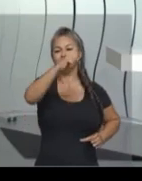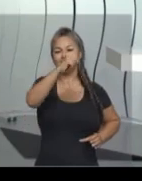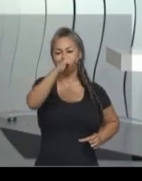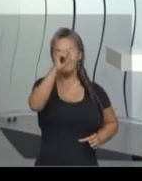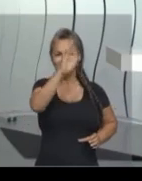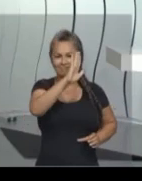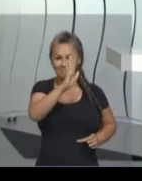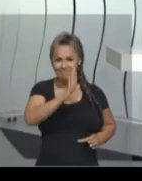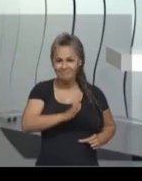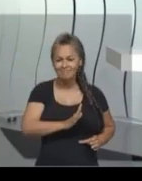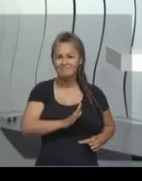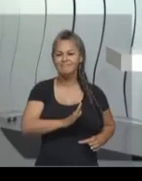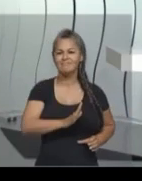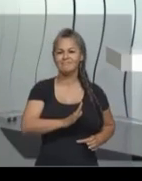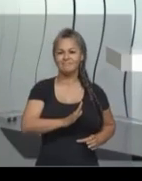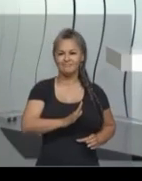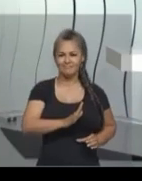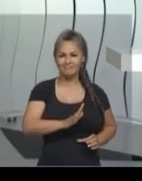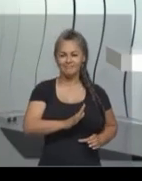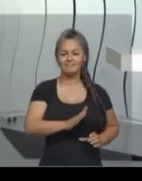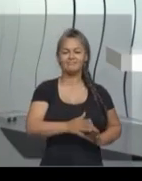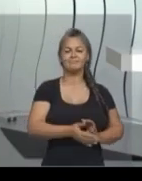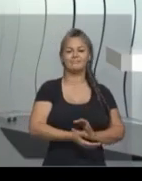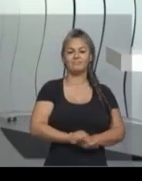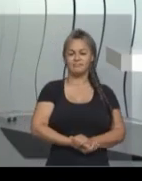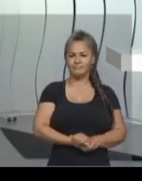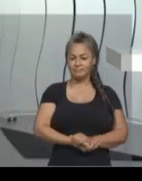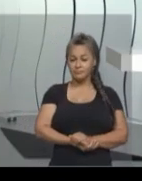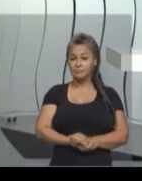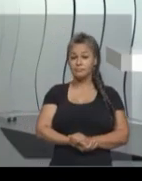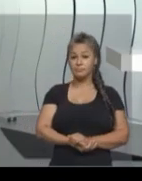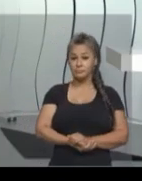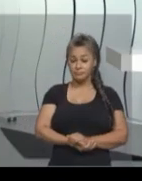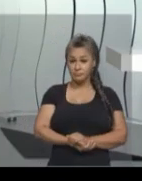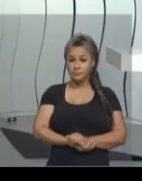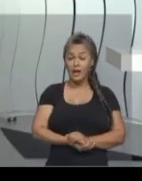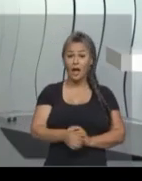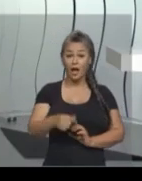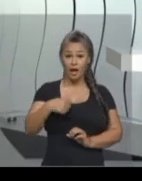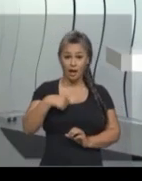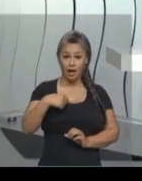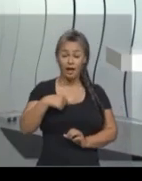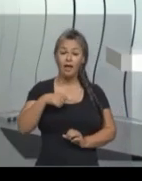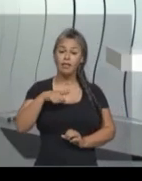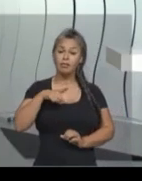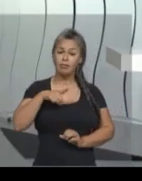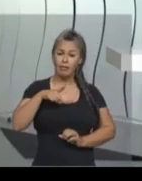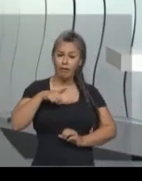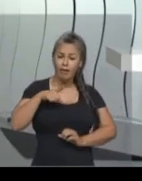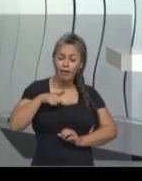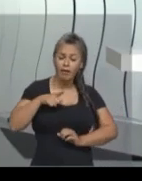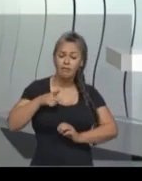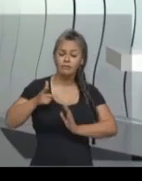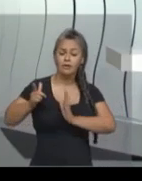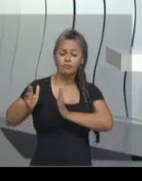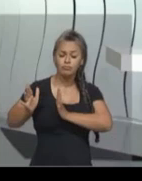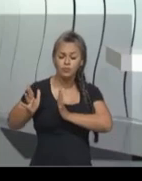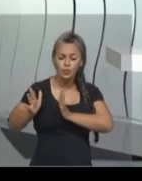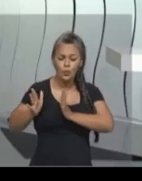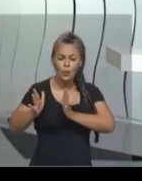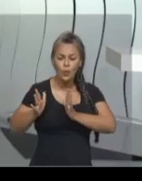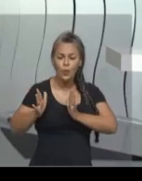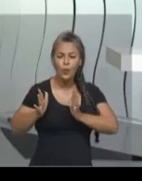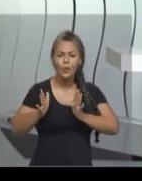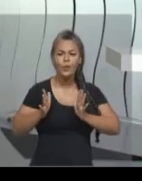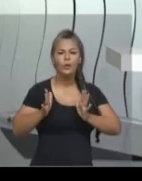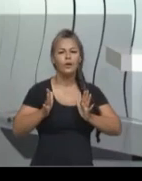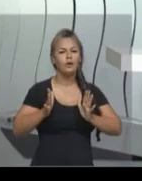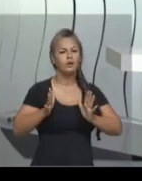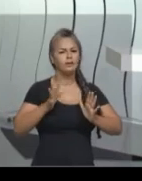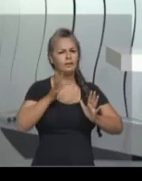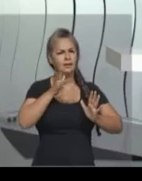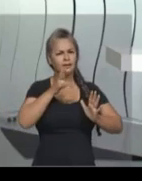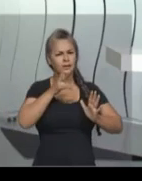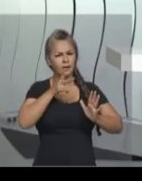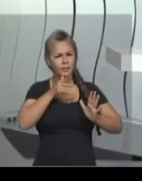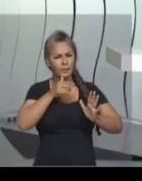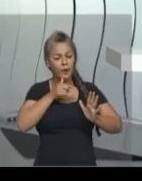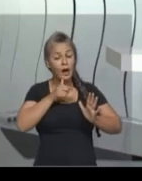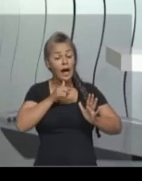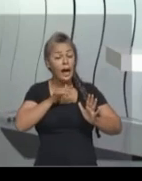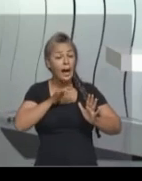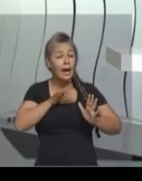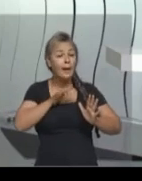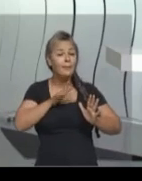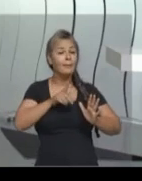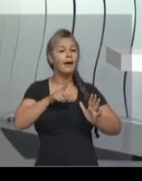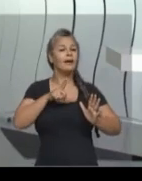A independência foi um processo longo e que só se concretizou com guerras de